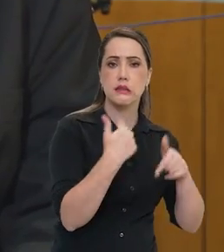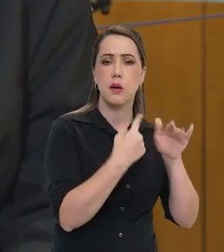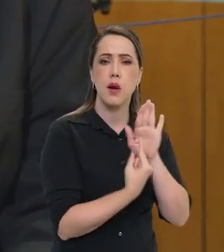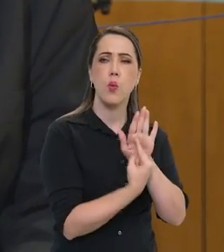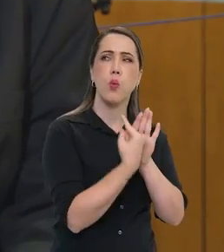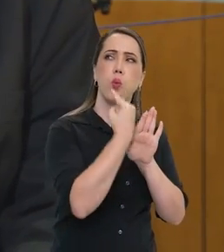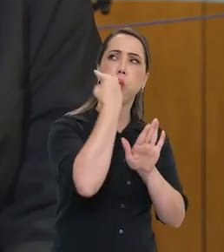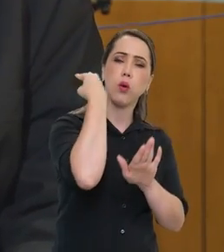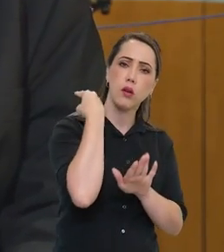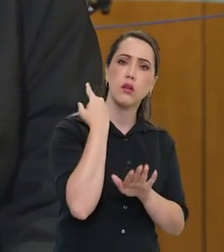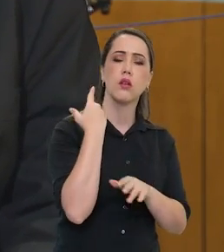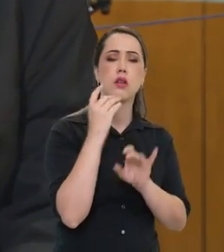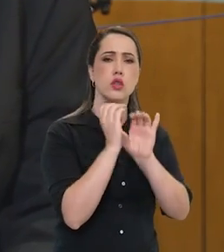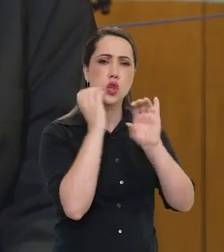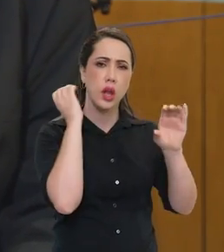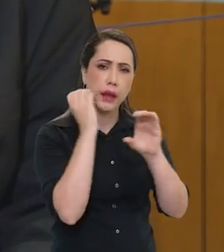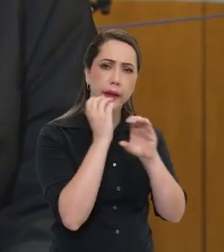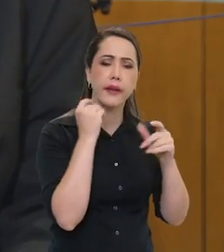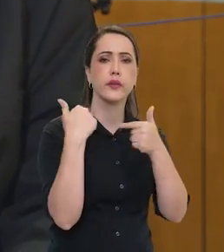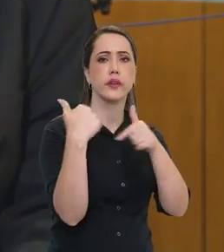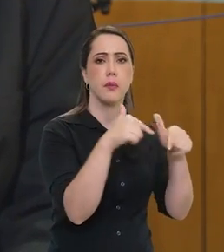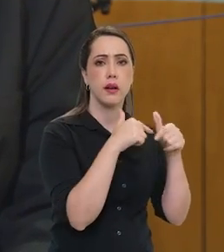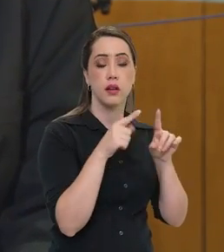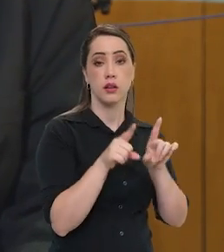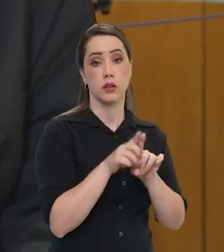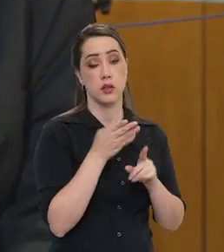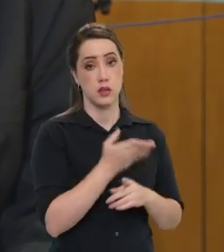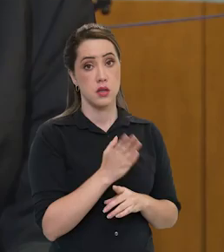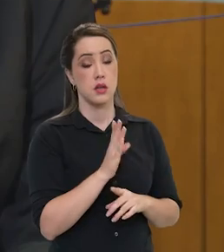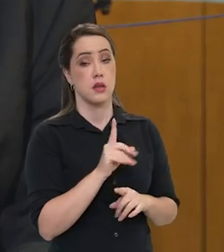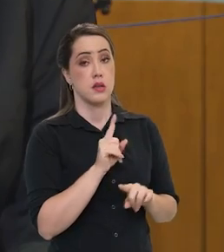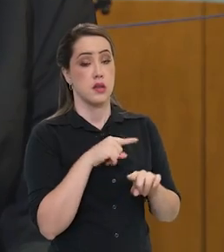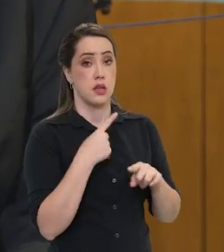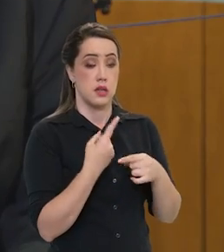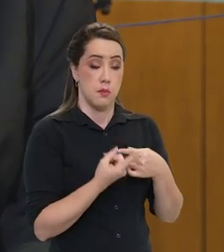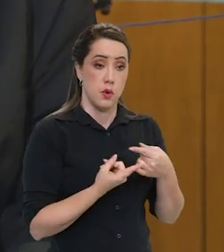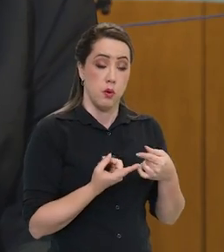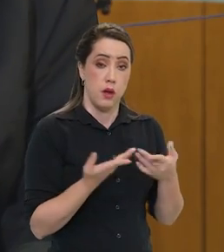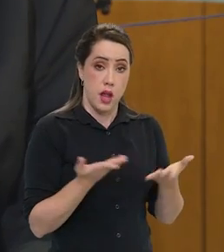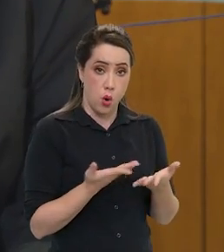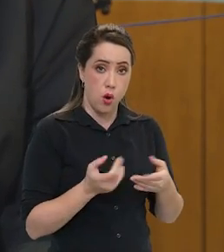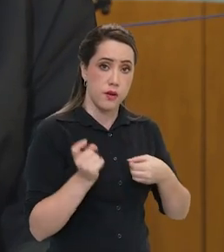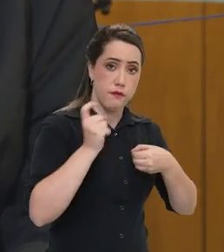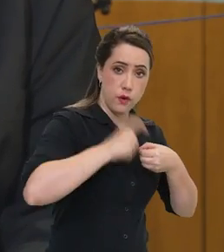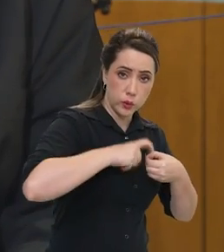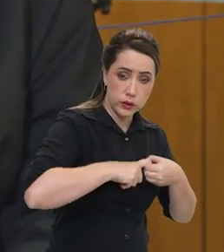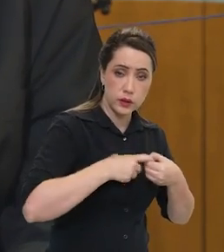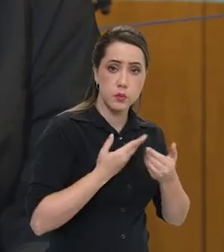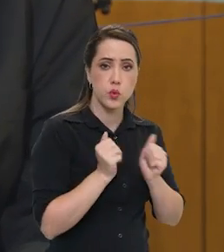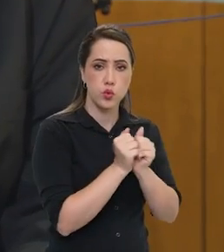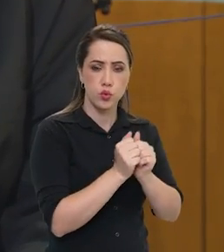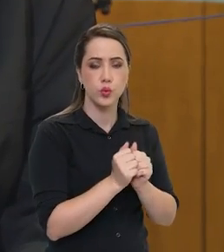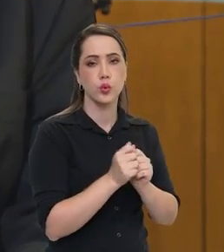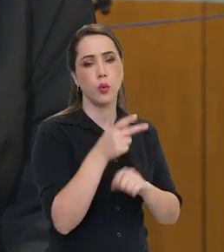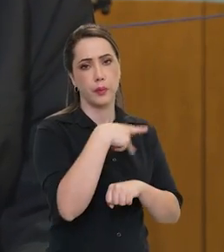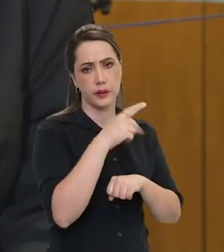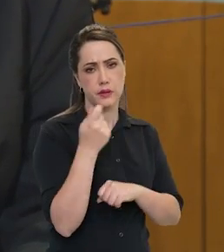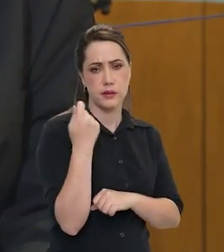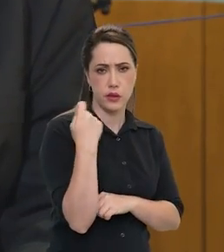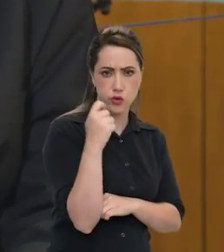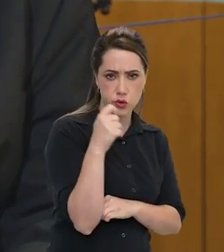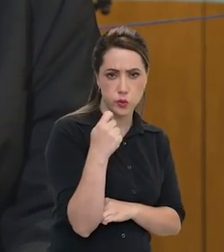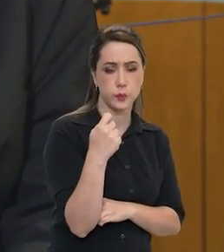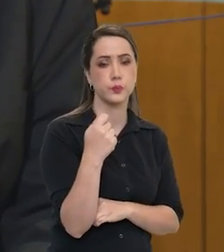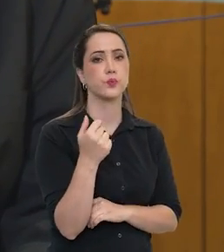com um engenheiro trabalhando com o projeto. Derei um pouquinho esse trabalho. E nós retomamos agora, com a Argentina, essa